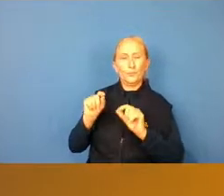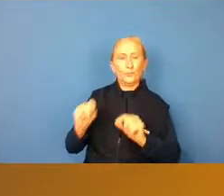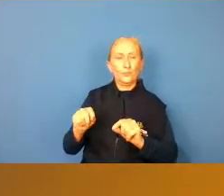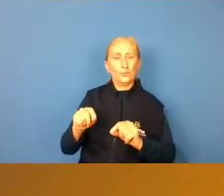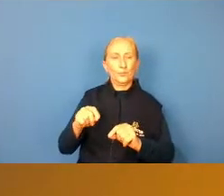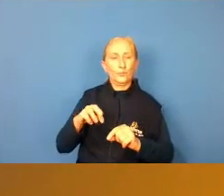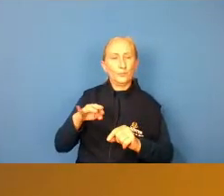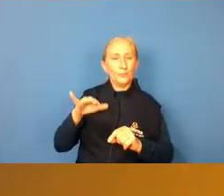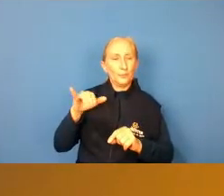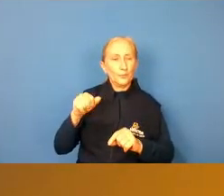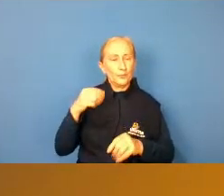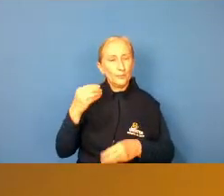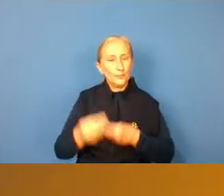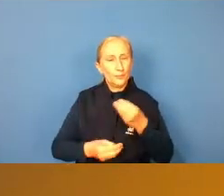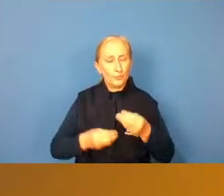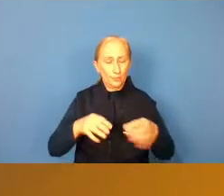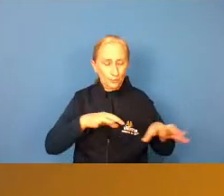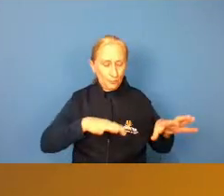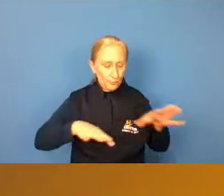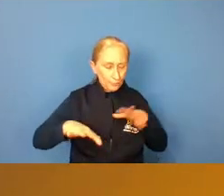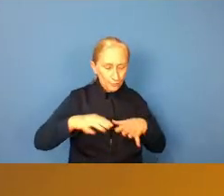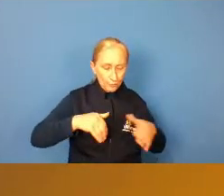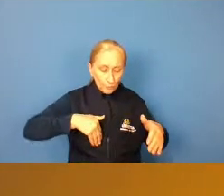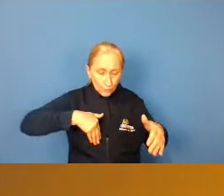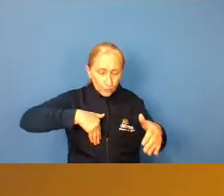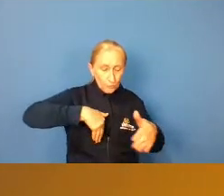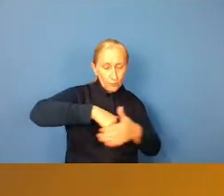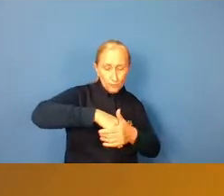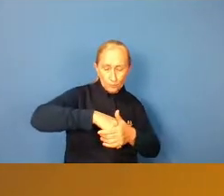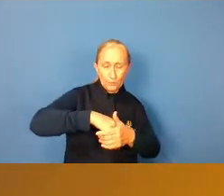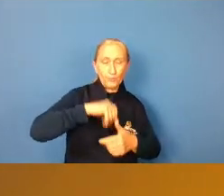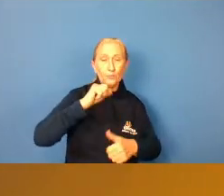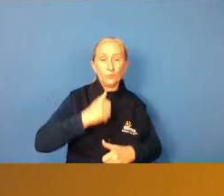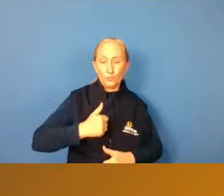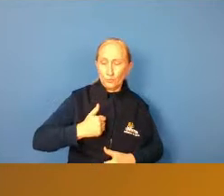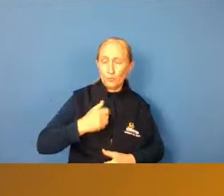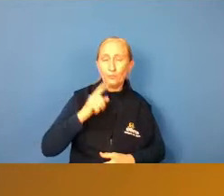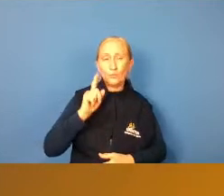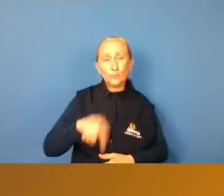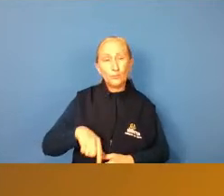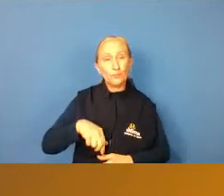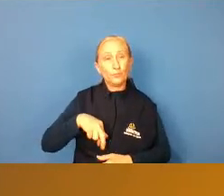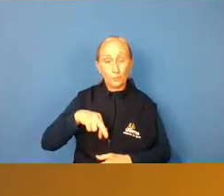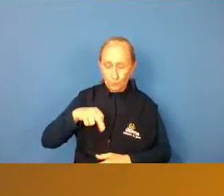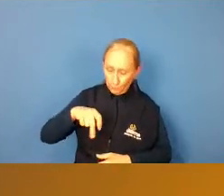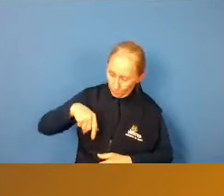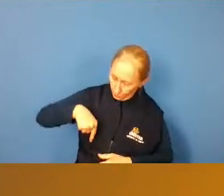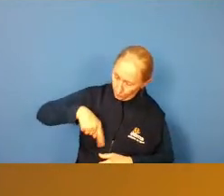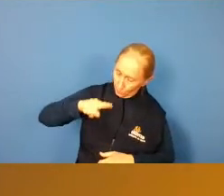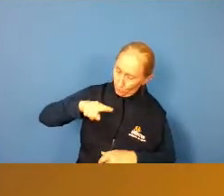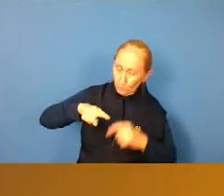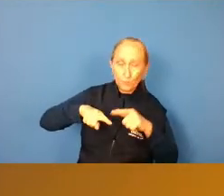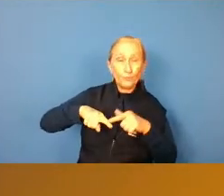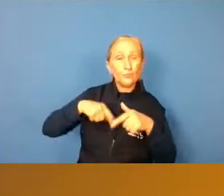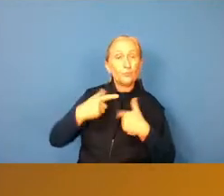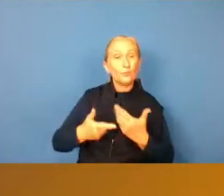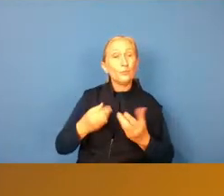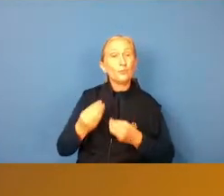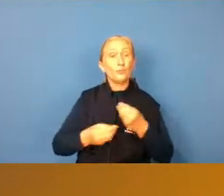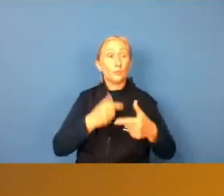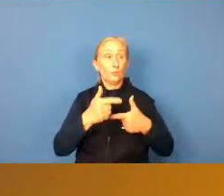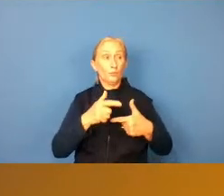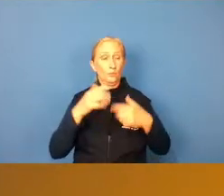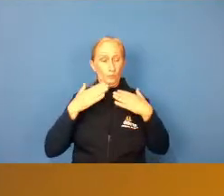mecânica né do movimento do chute além disso também nós temos muitos trabalhos envolvendo a